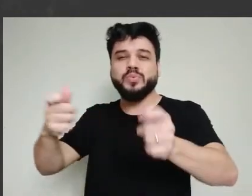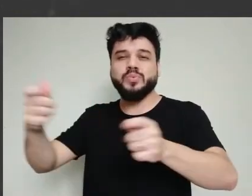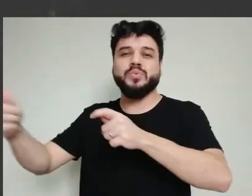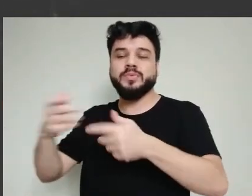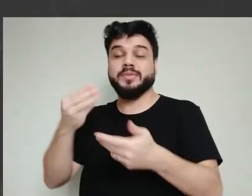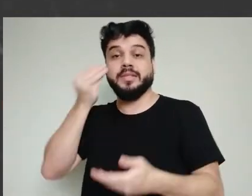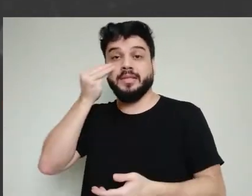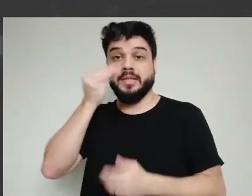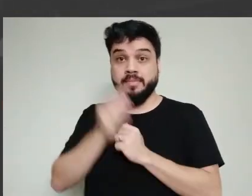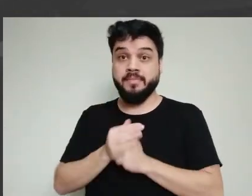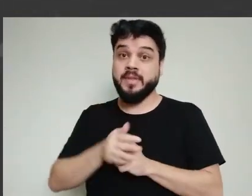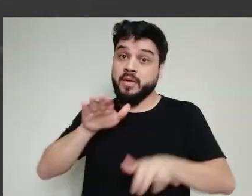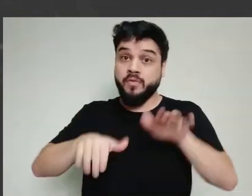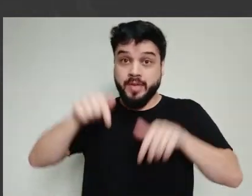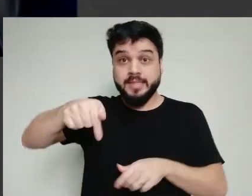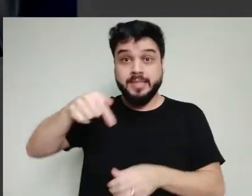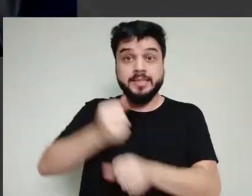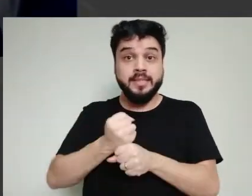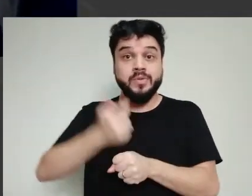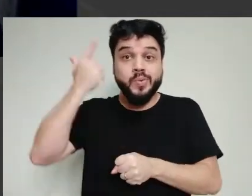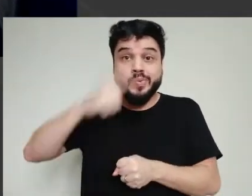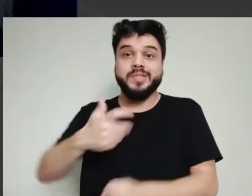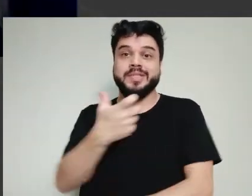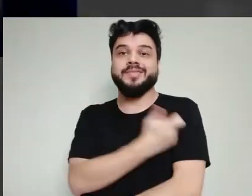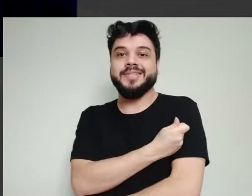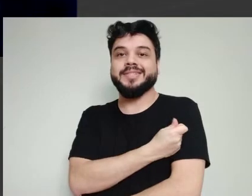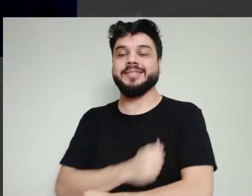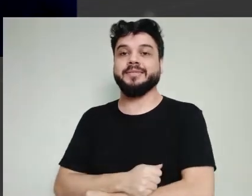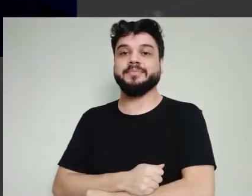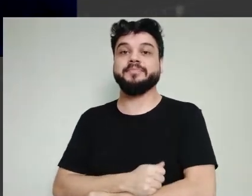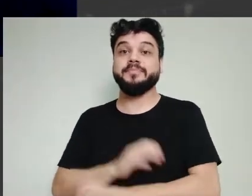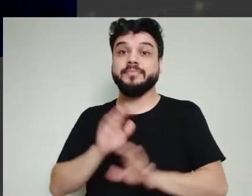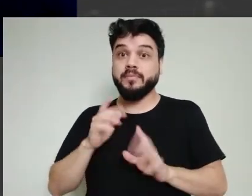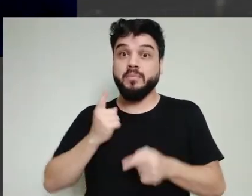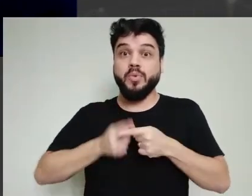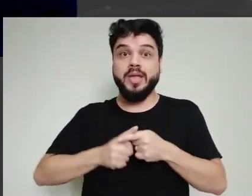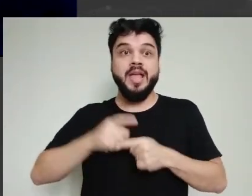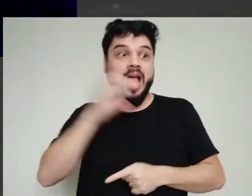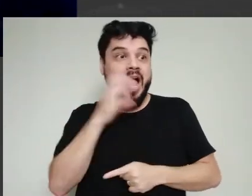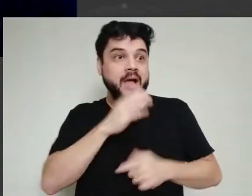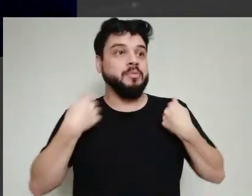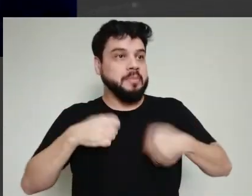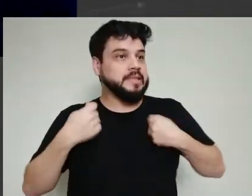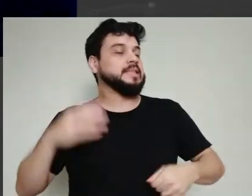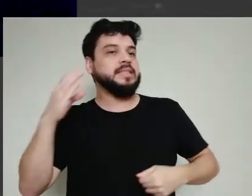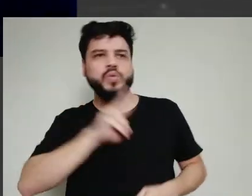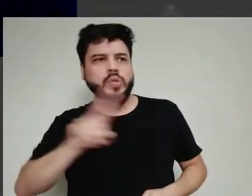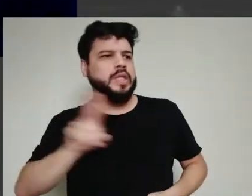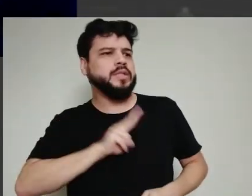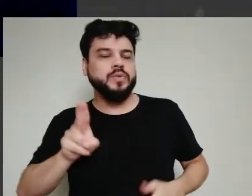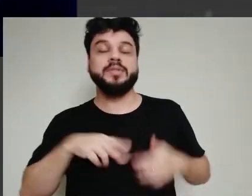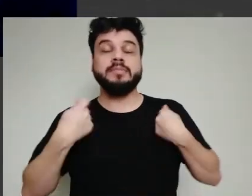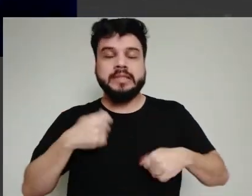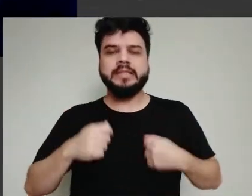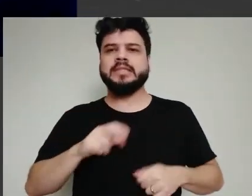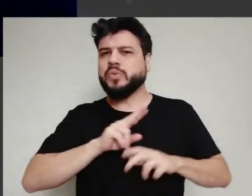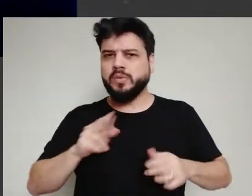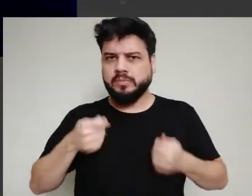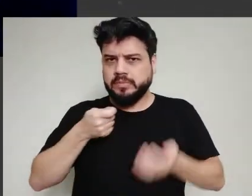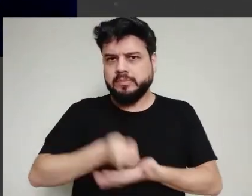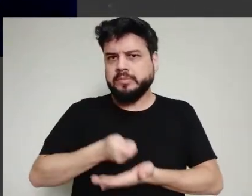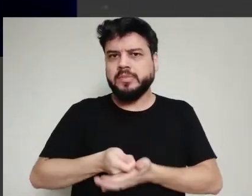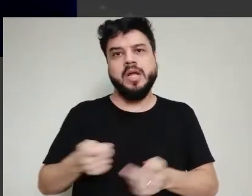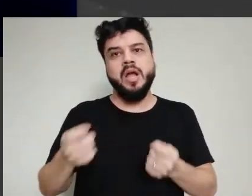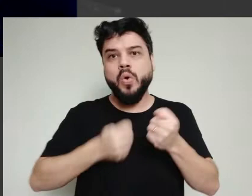que por causa da pressão econômica. Mas, para as pessoas que trabalham com vacinas, a gente sabe que